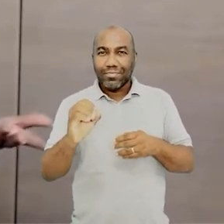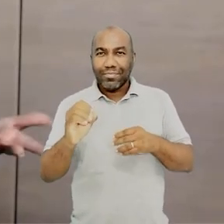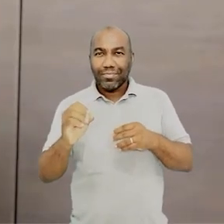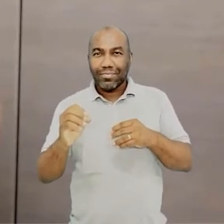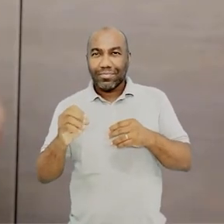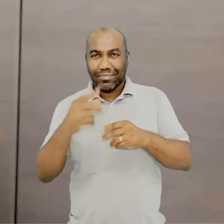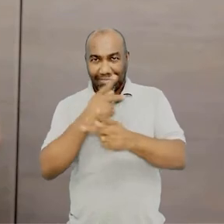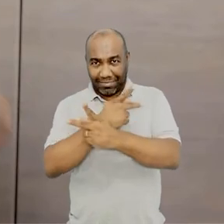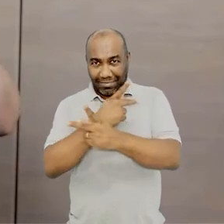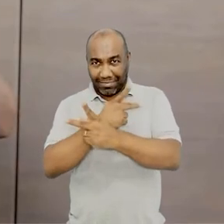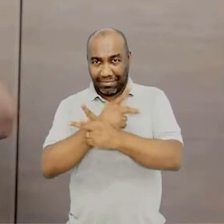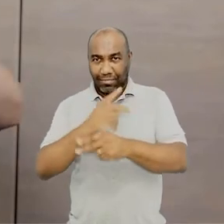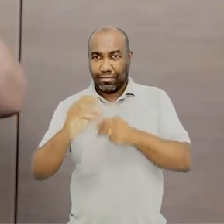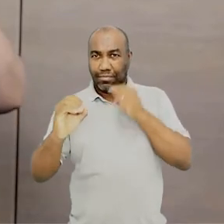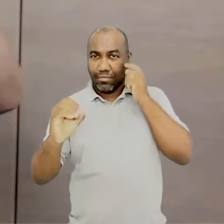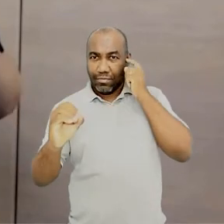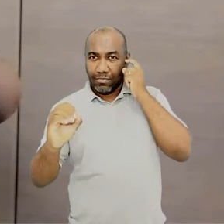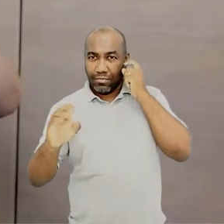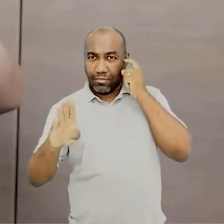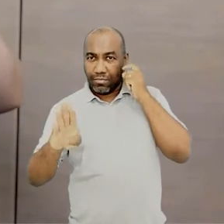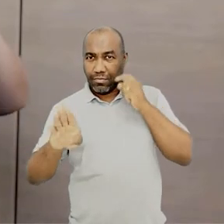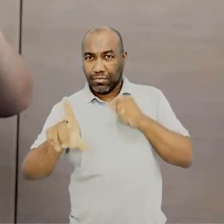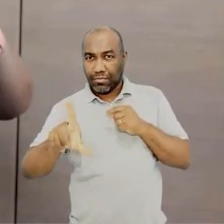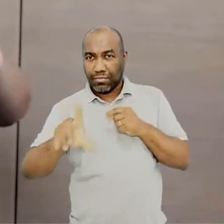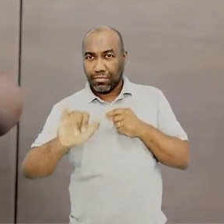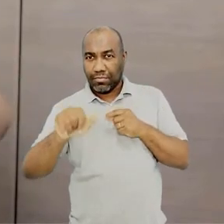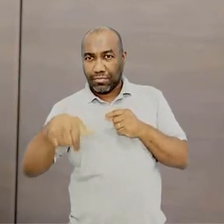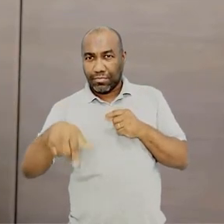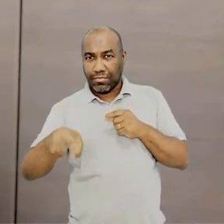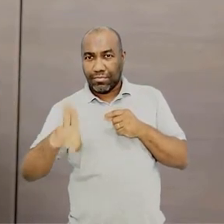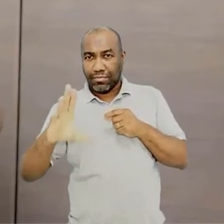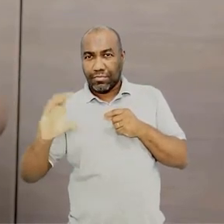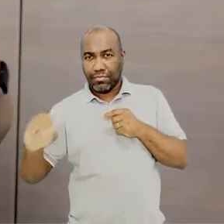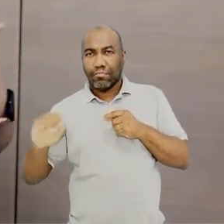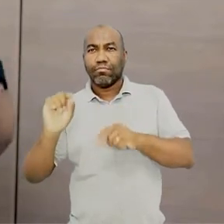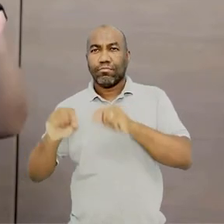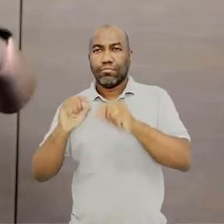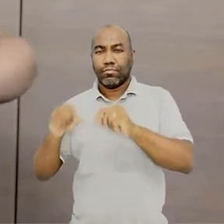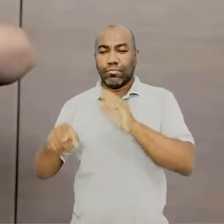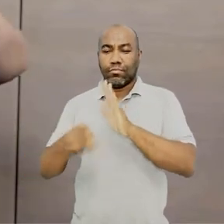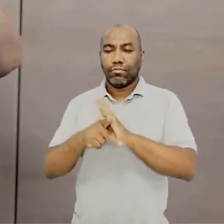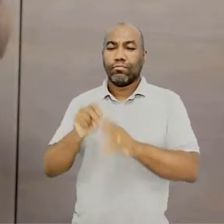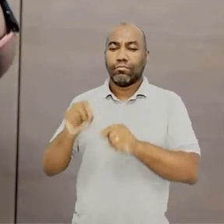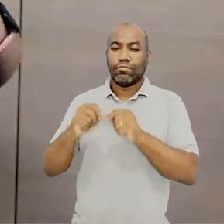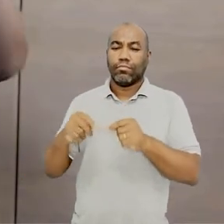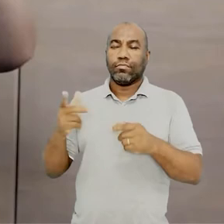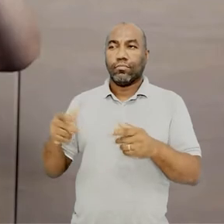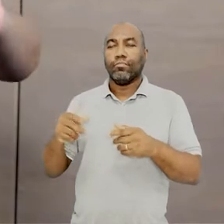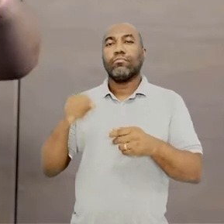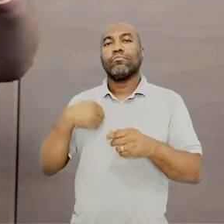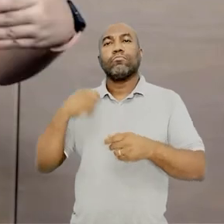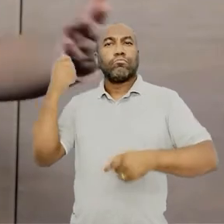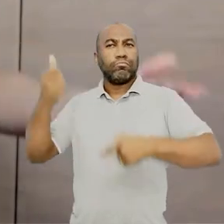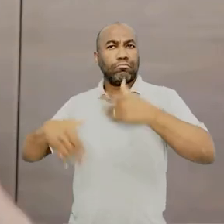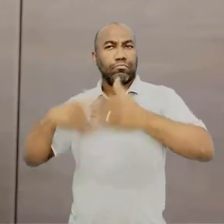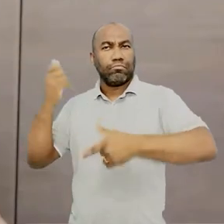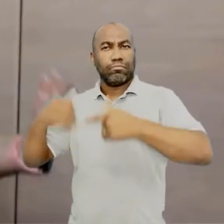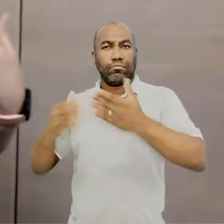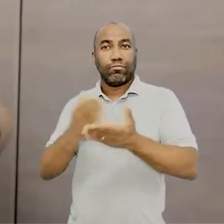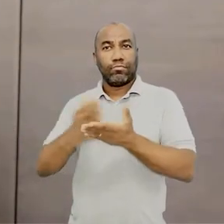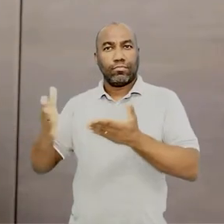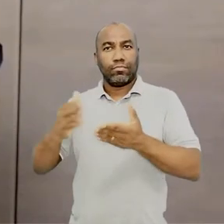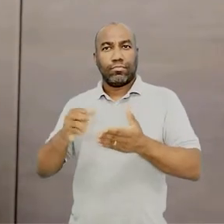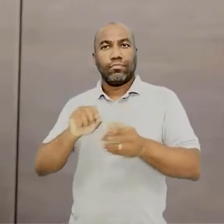aqueles que são objetos. Eles não são quem diz, ele é quem ouve, ele é o destino.